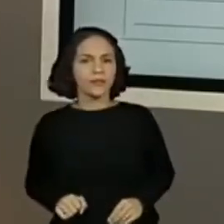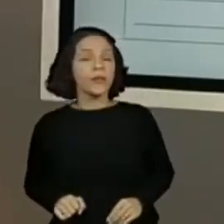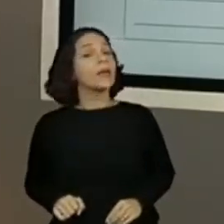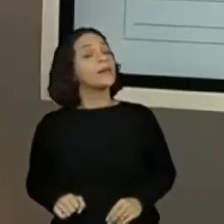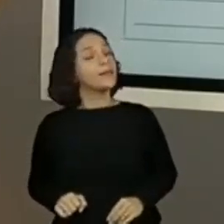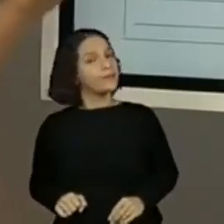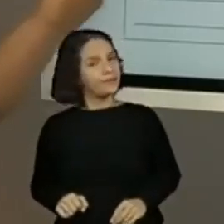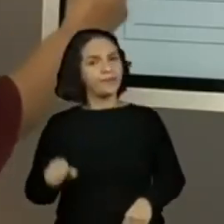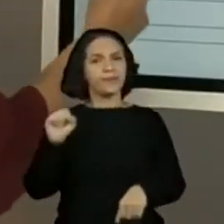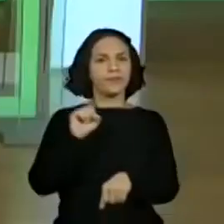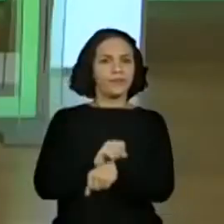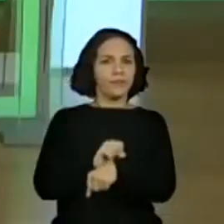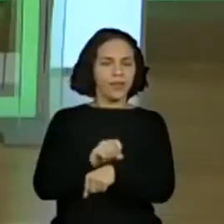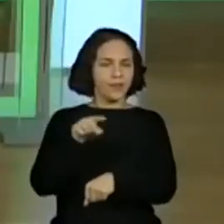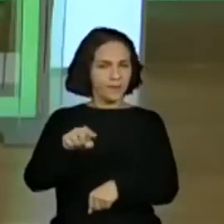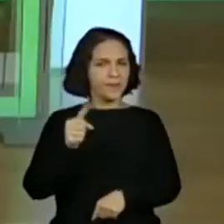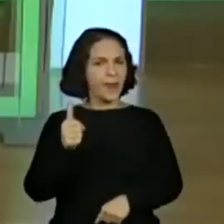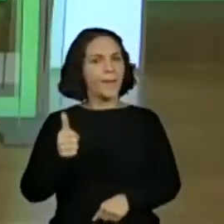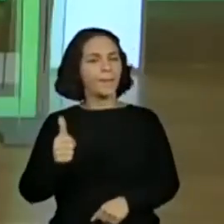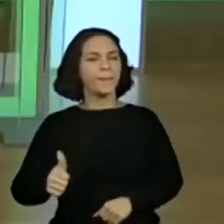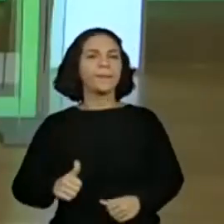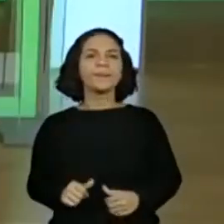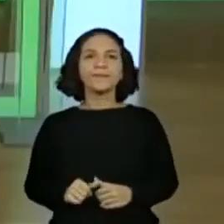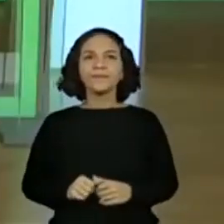aí, então vamos colocar aqui. Mago.